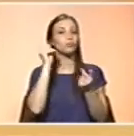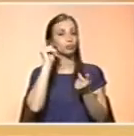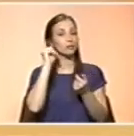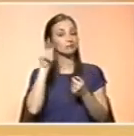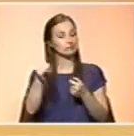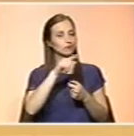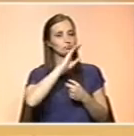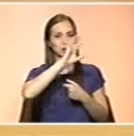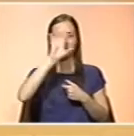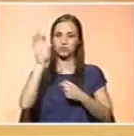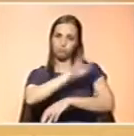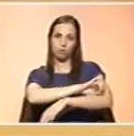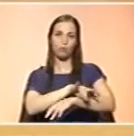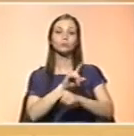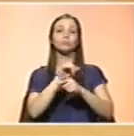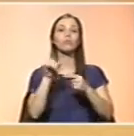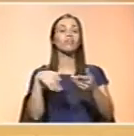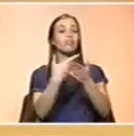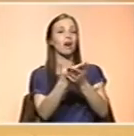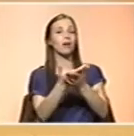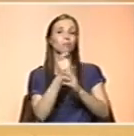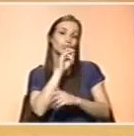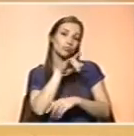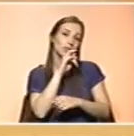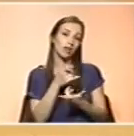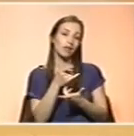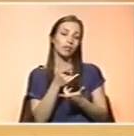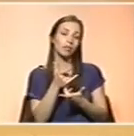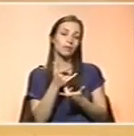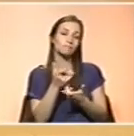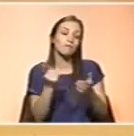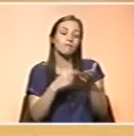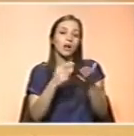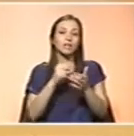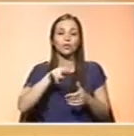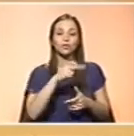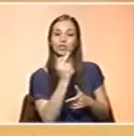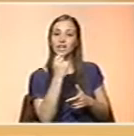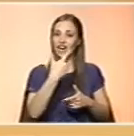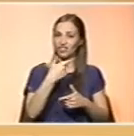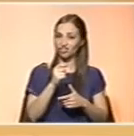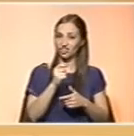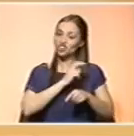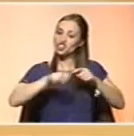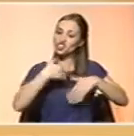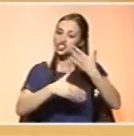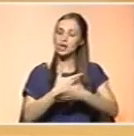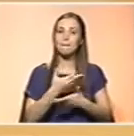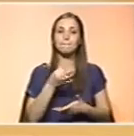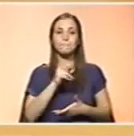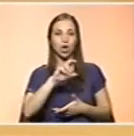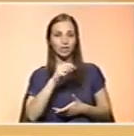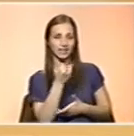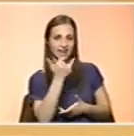países, porque vão, por um lado, fornecer aquilo que é substrato alimentar, energia, proteína, etc. E, por outro lado, vão